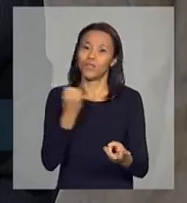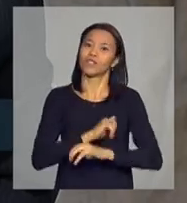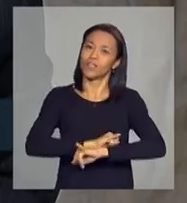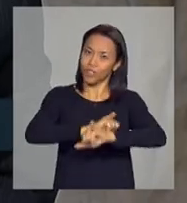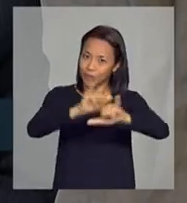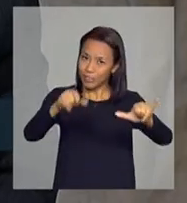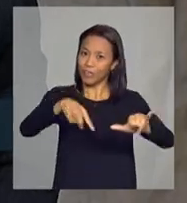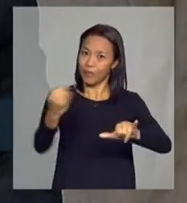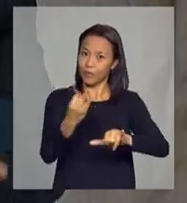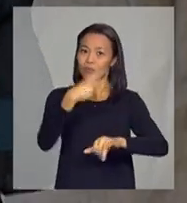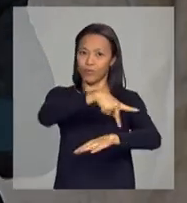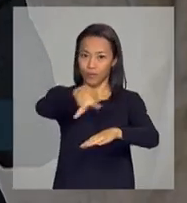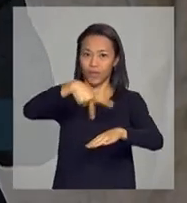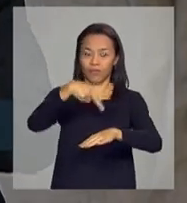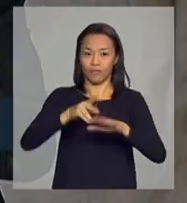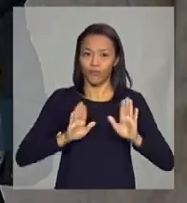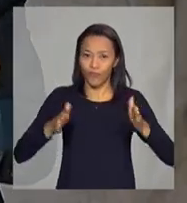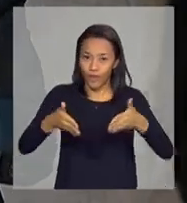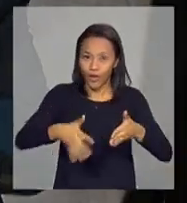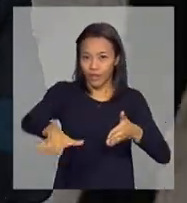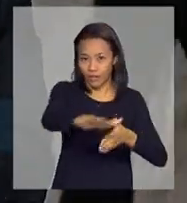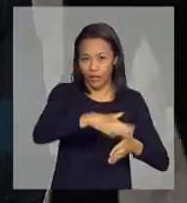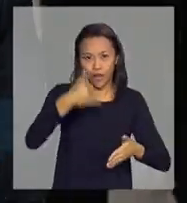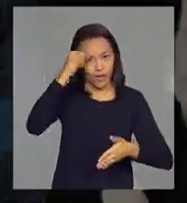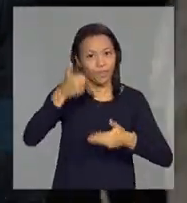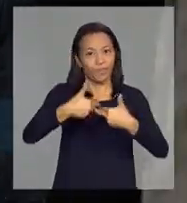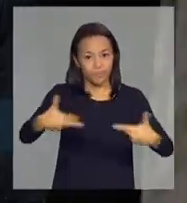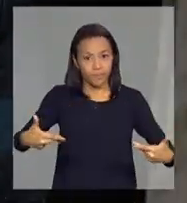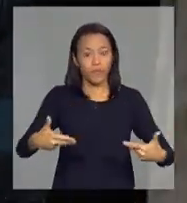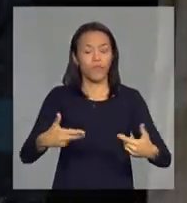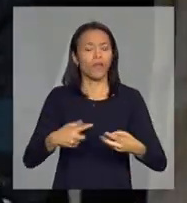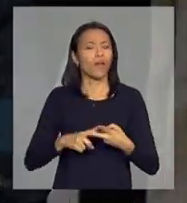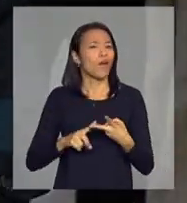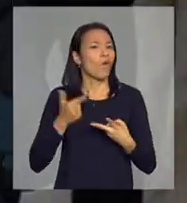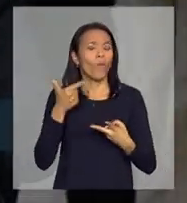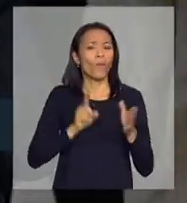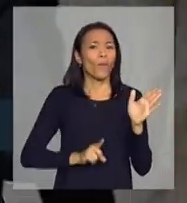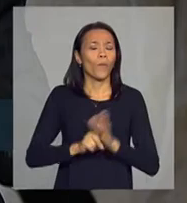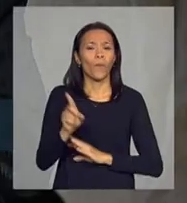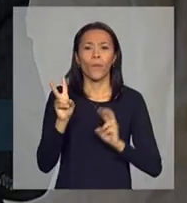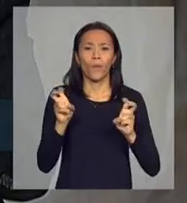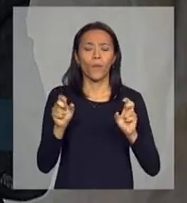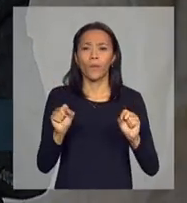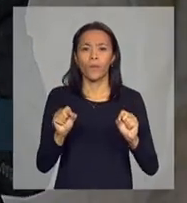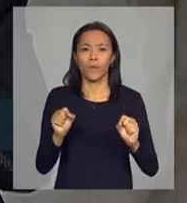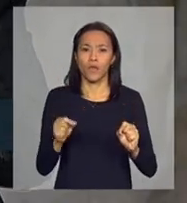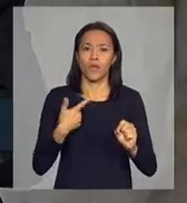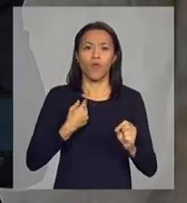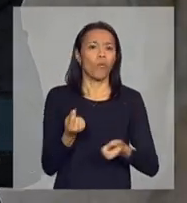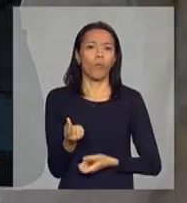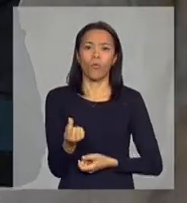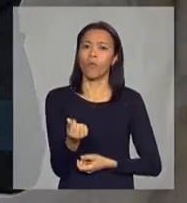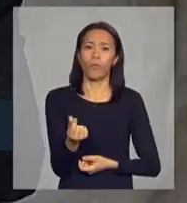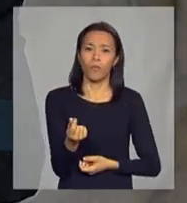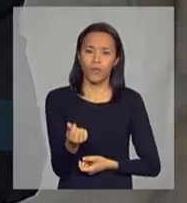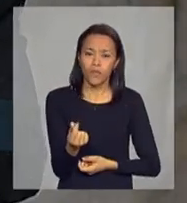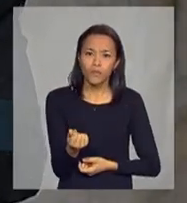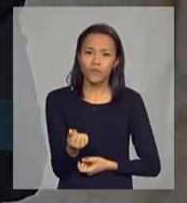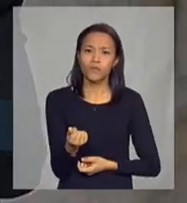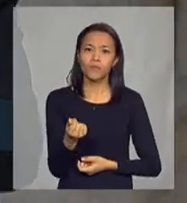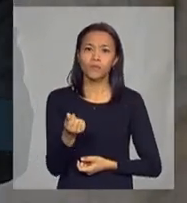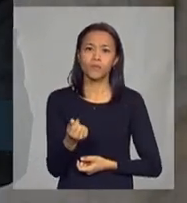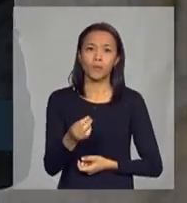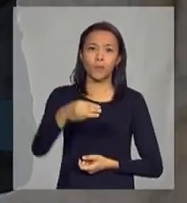essencialmente agropecuário. Mas uma questão, ministro, que eu queria lhe perguntar é com relação ao preço mínimo.